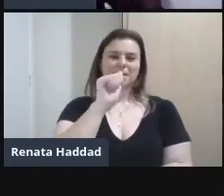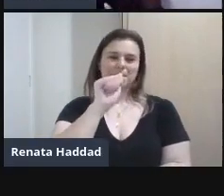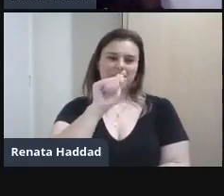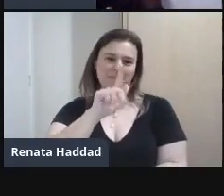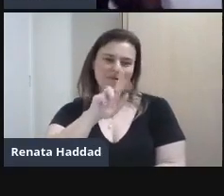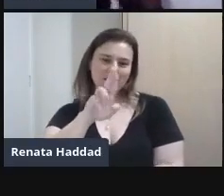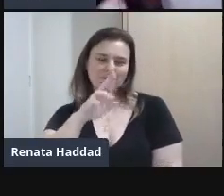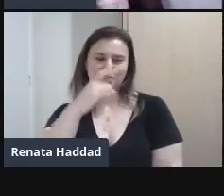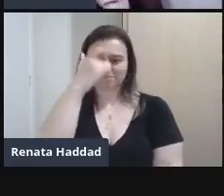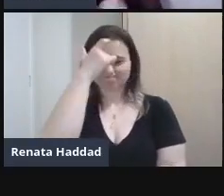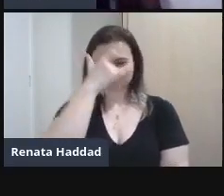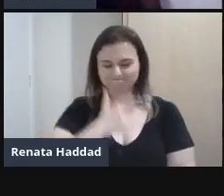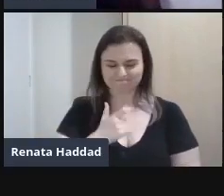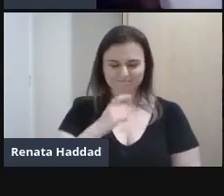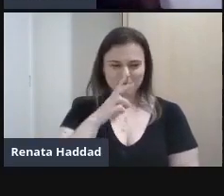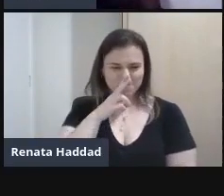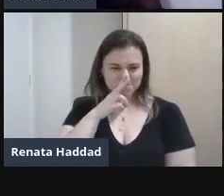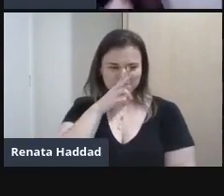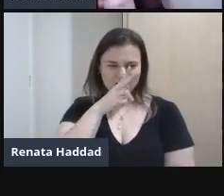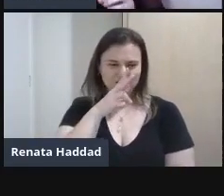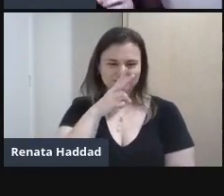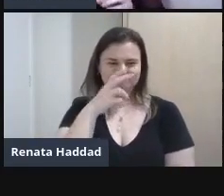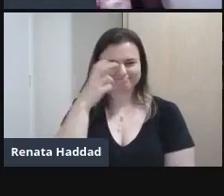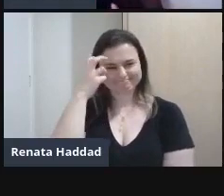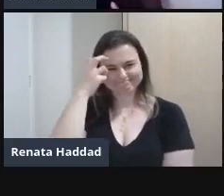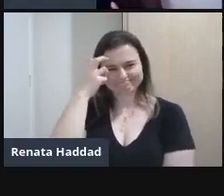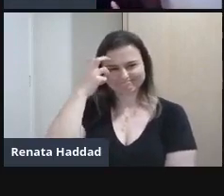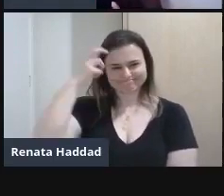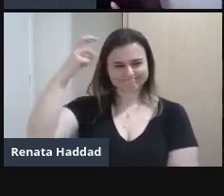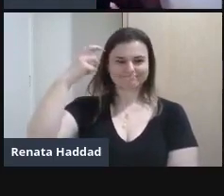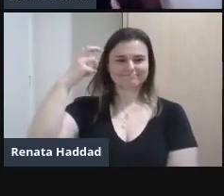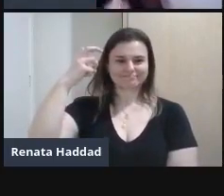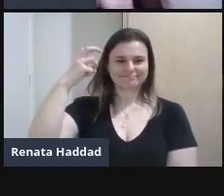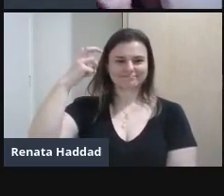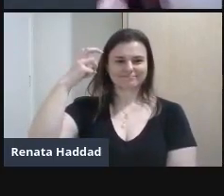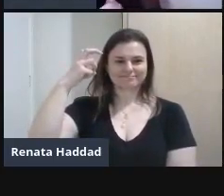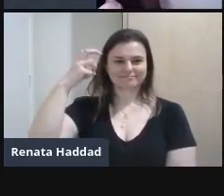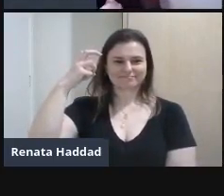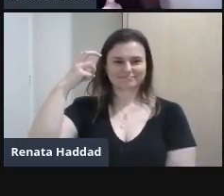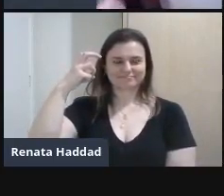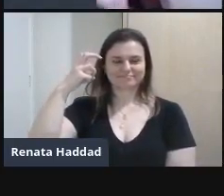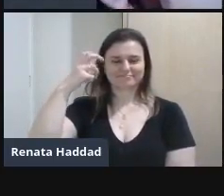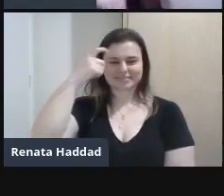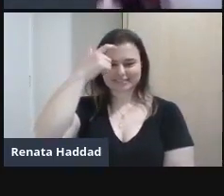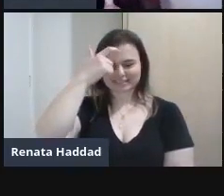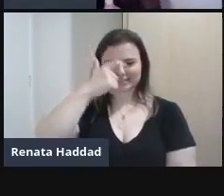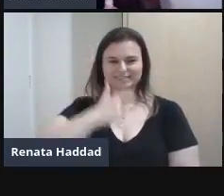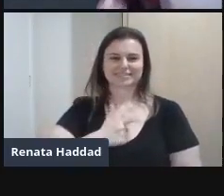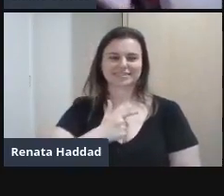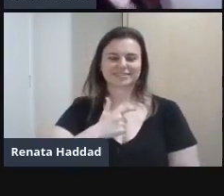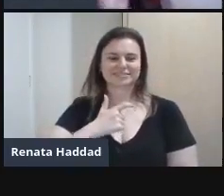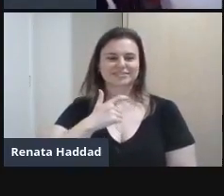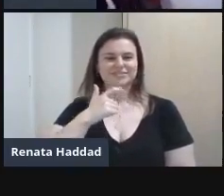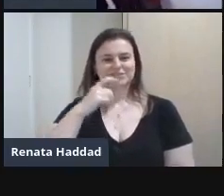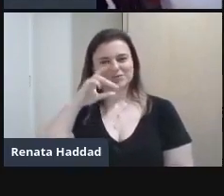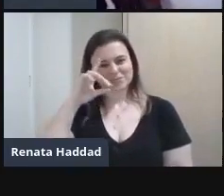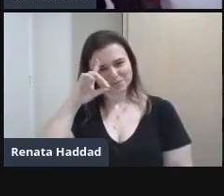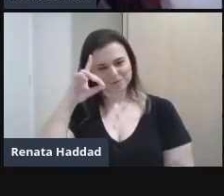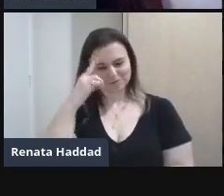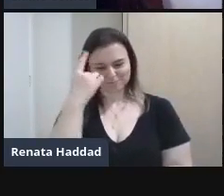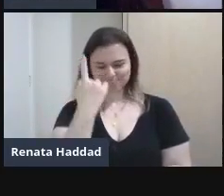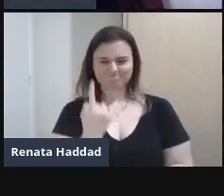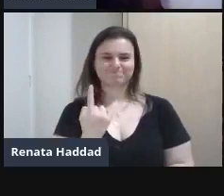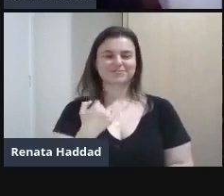forte Inteligente Indulgente Seres Um dia Pagu